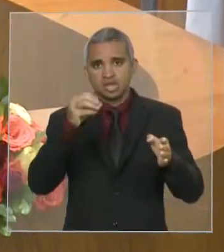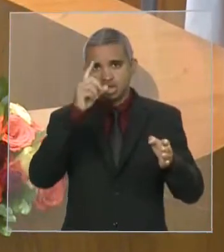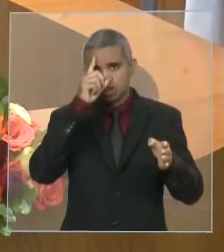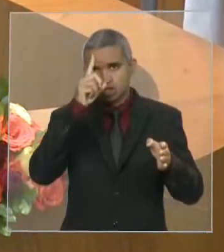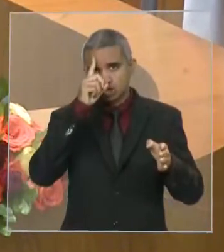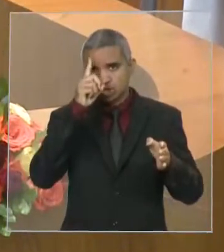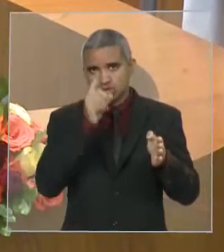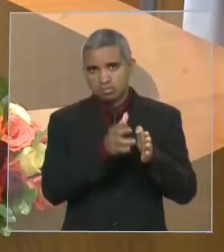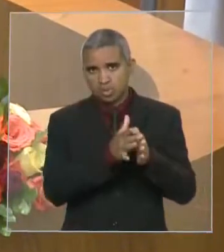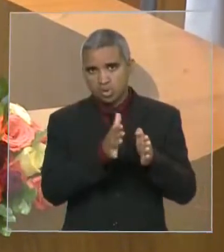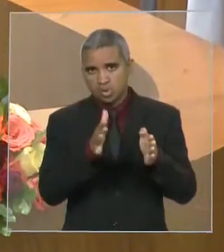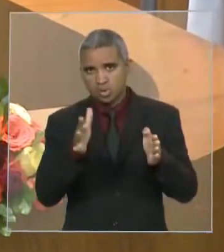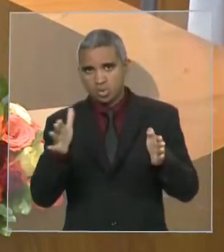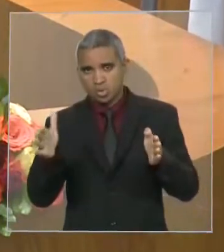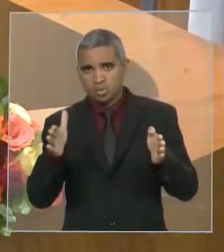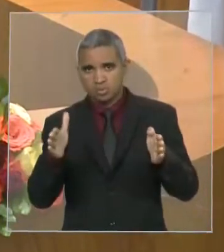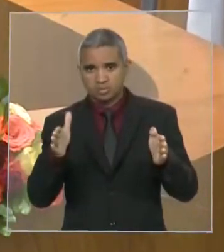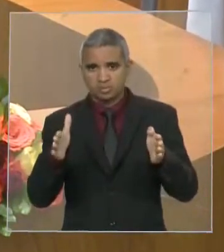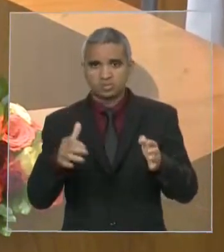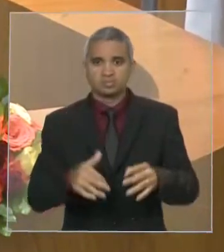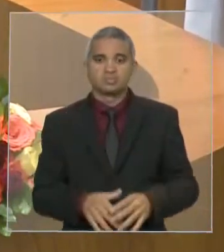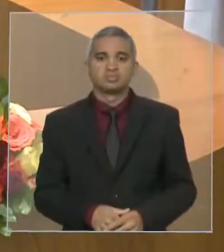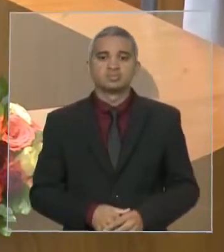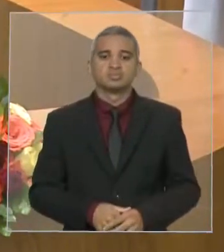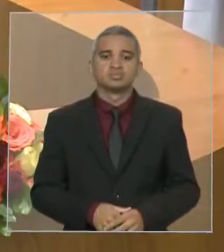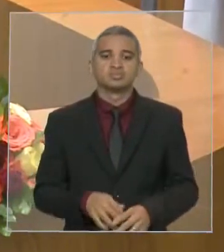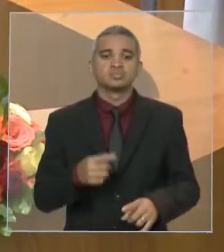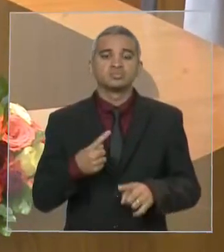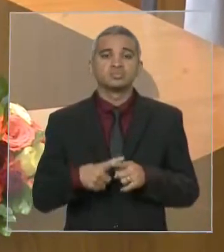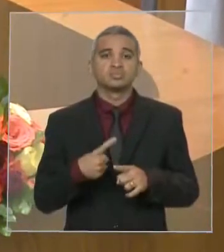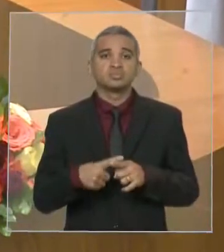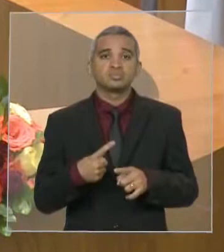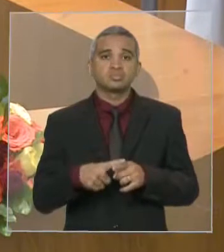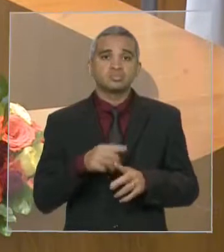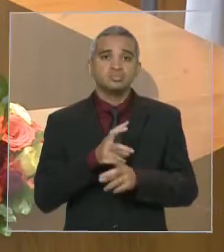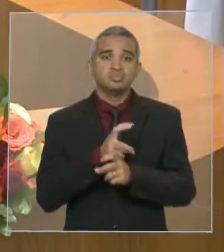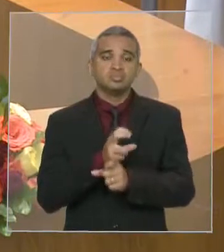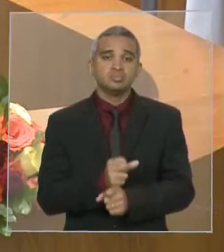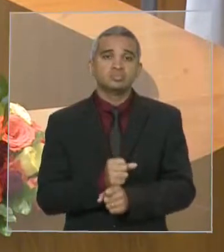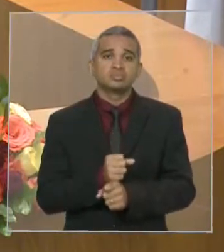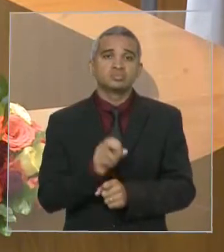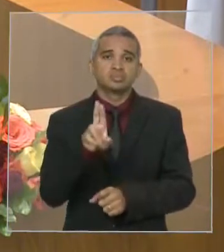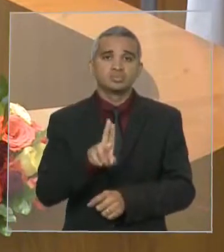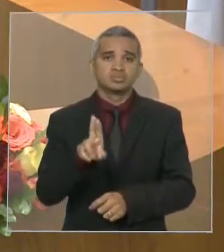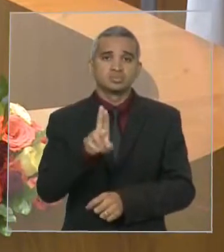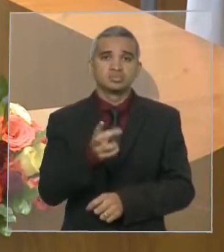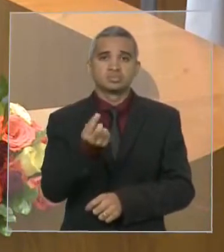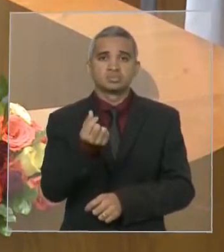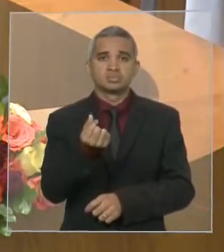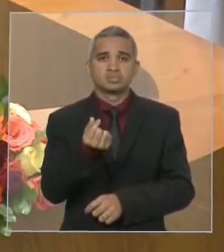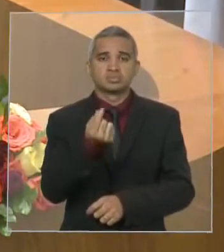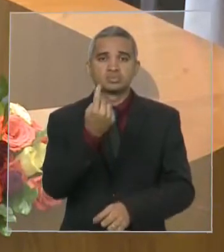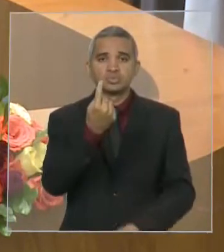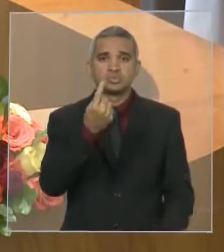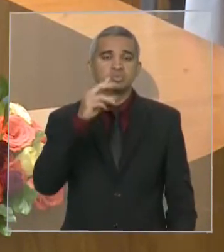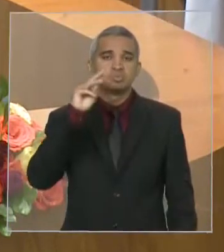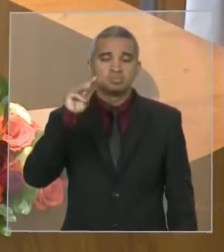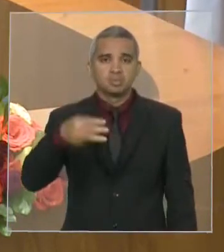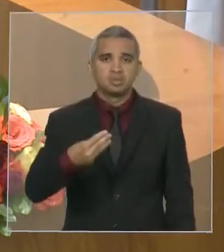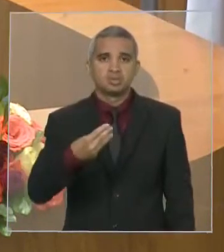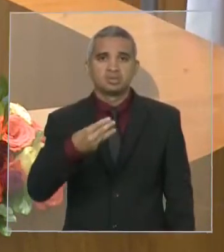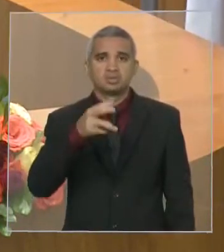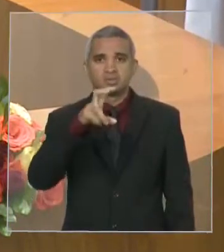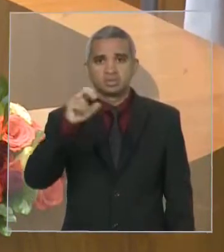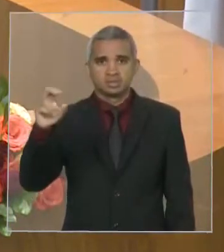obra ultrapassa a casa de um milhão e meio, que é o limite máximo, mínimo, para a concorrência pública. E, a partir